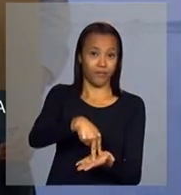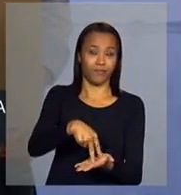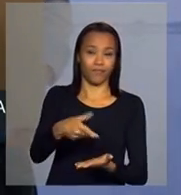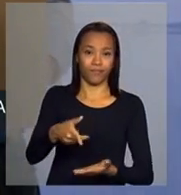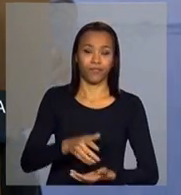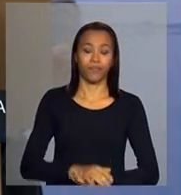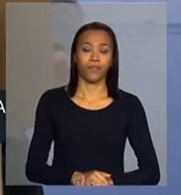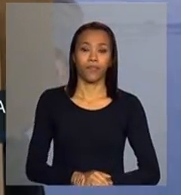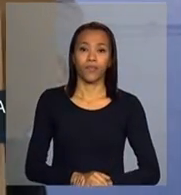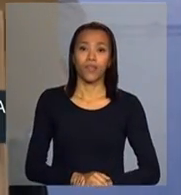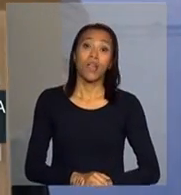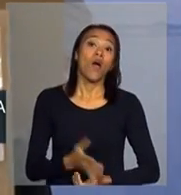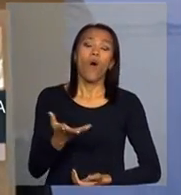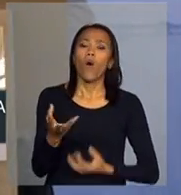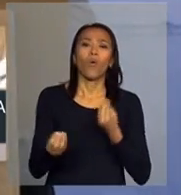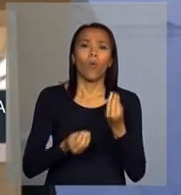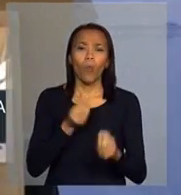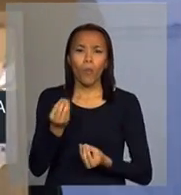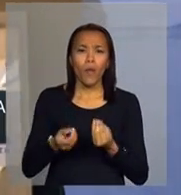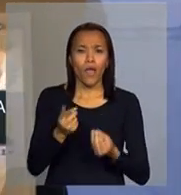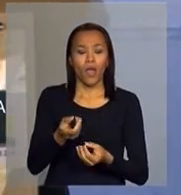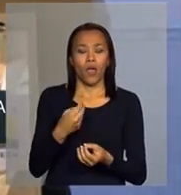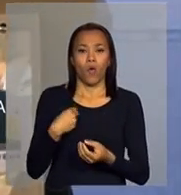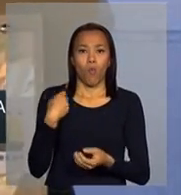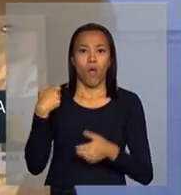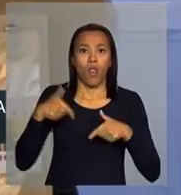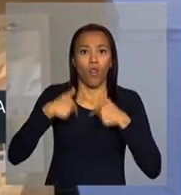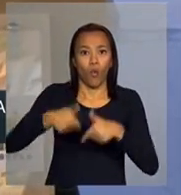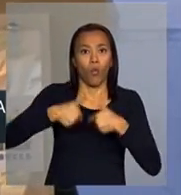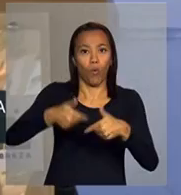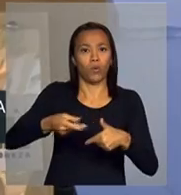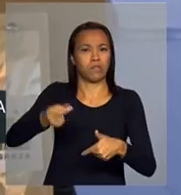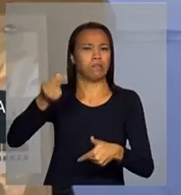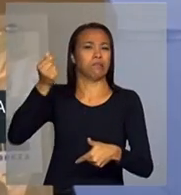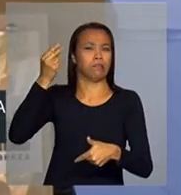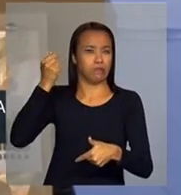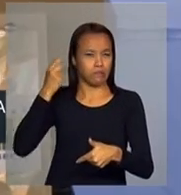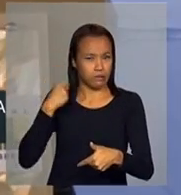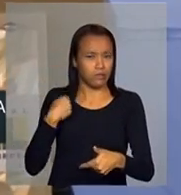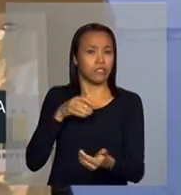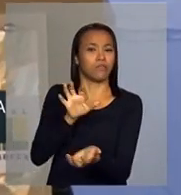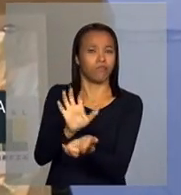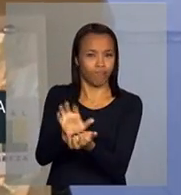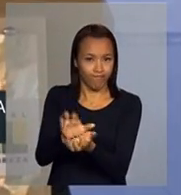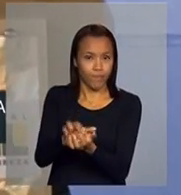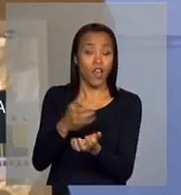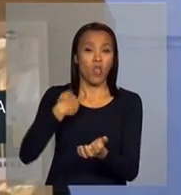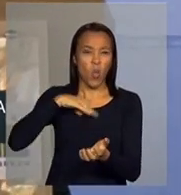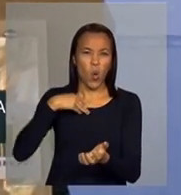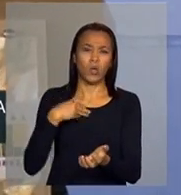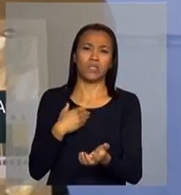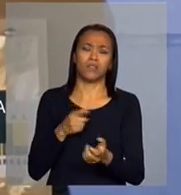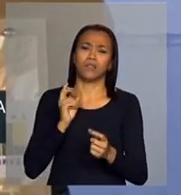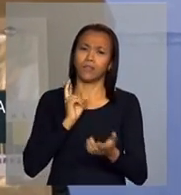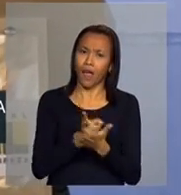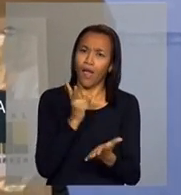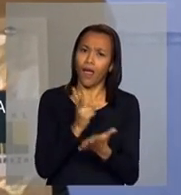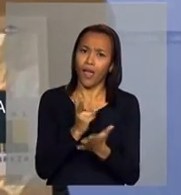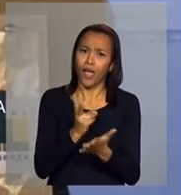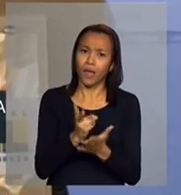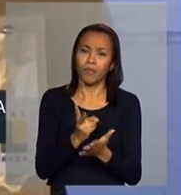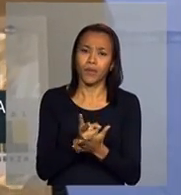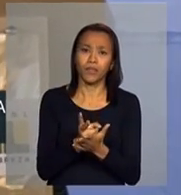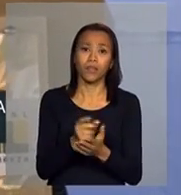Pessoal, na realidade, esse é um pleito antigo de Pernambuco. A gente brigou muito junto à equipe